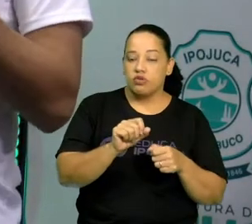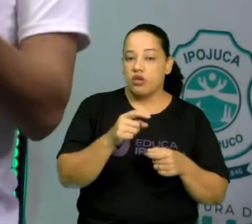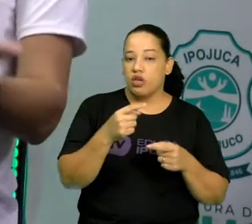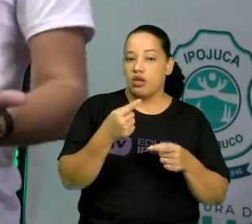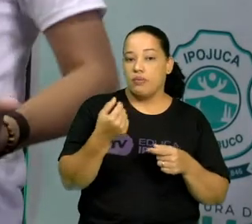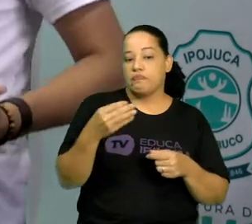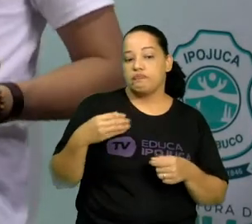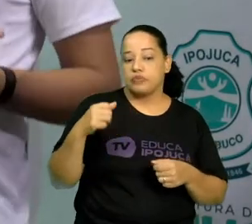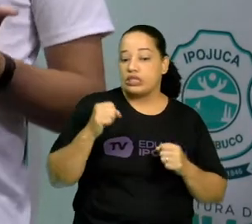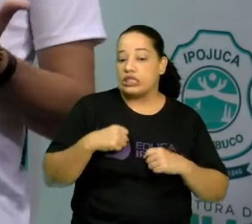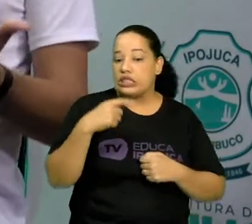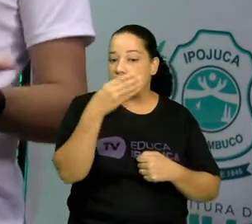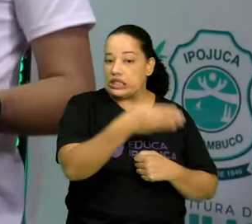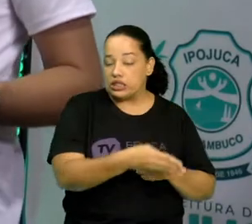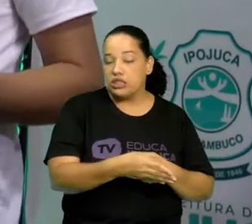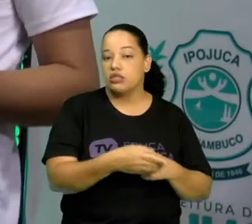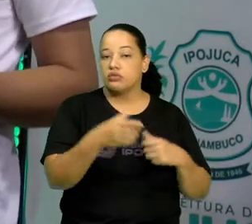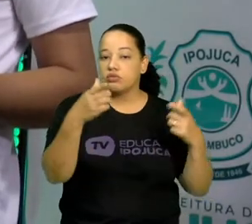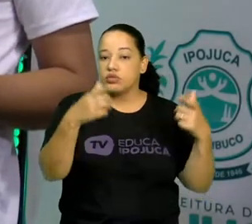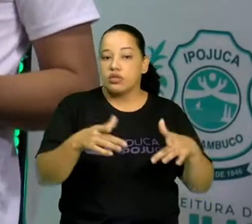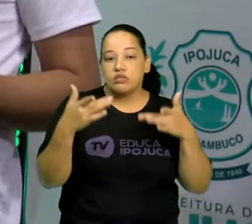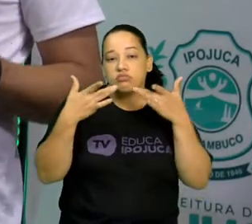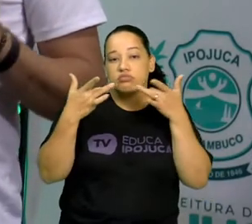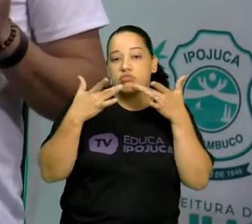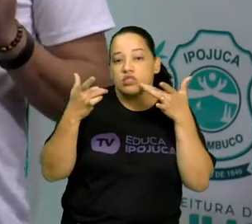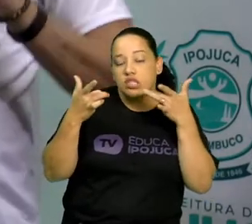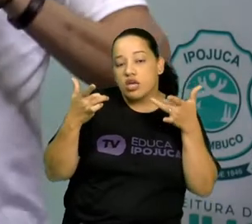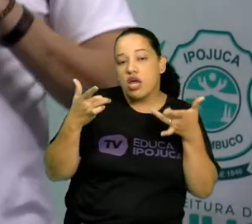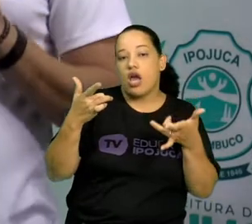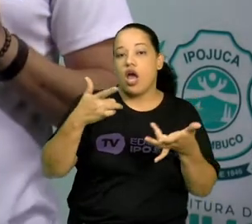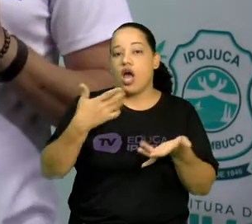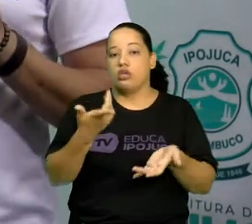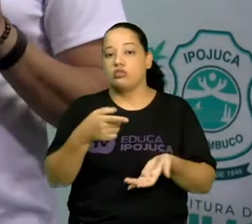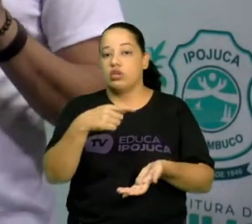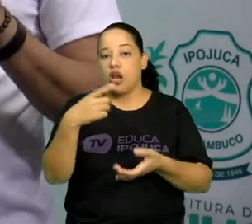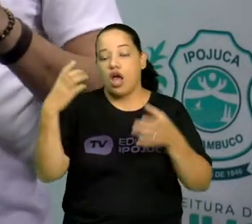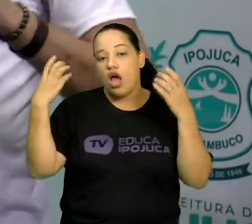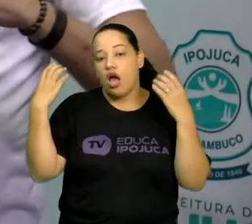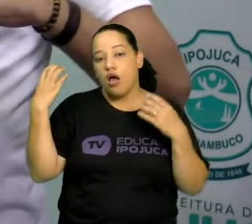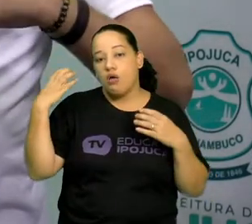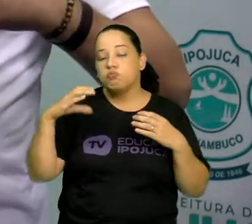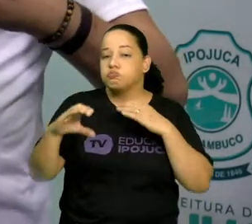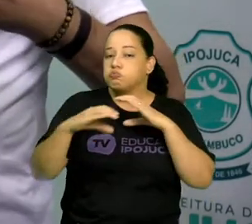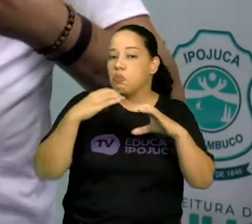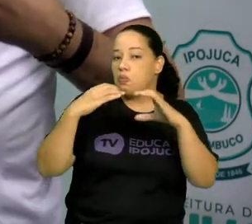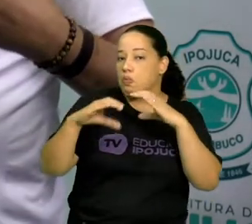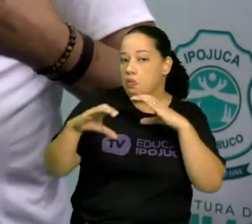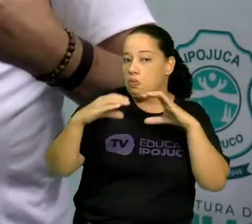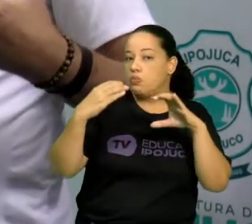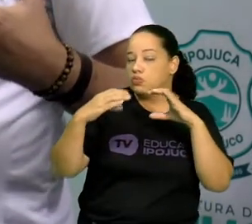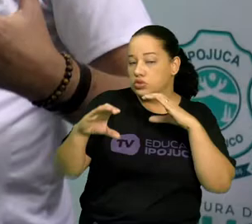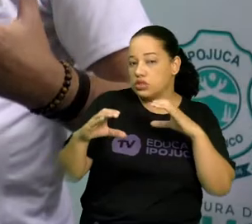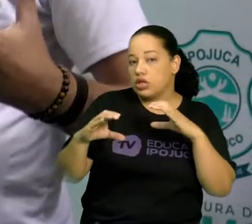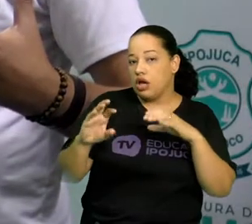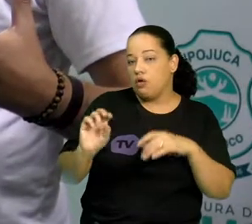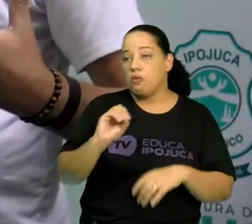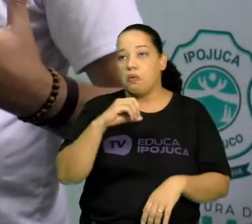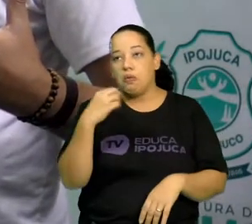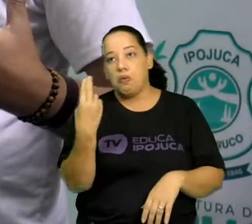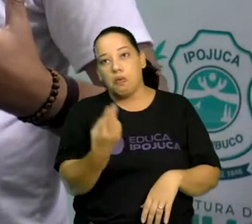onde tem muita dança, e você pode ir a um espetáculo de dança-teatro,